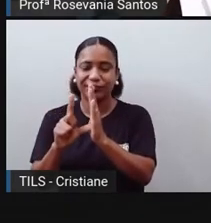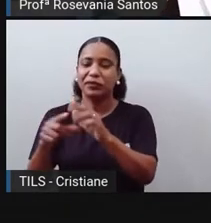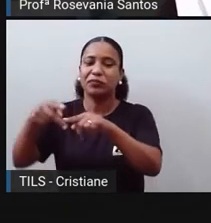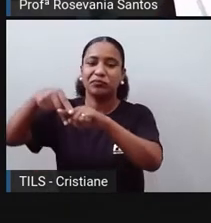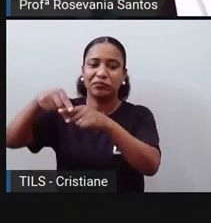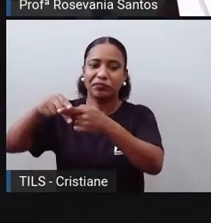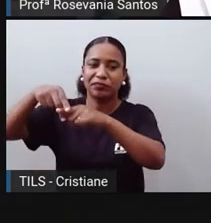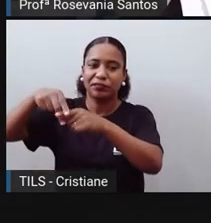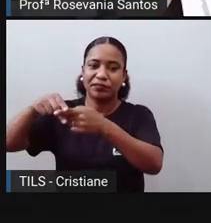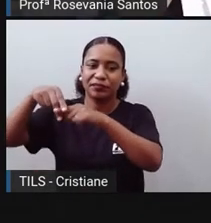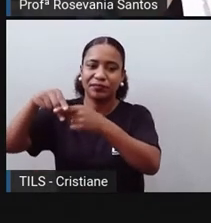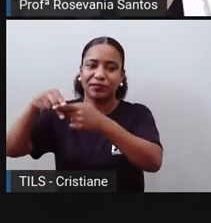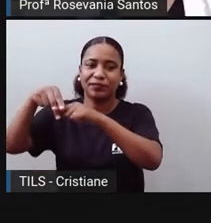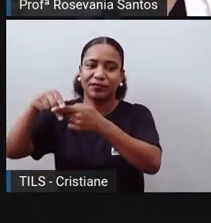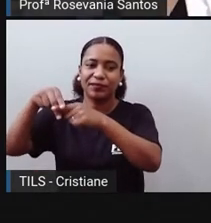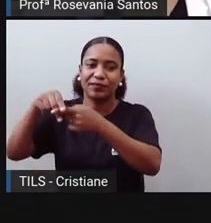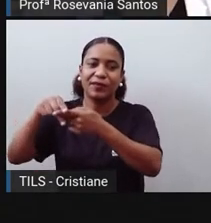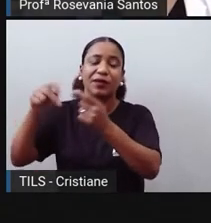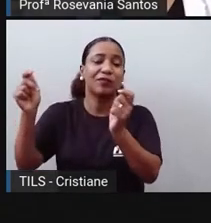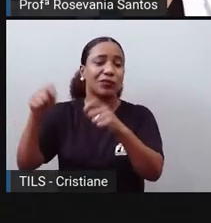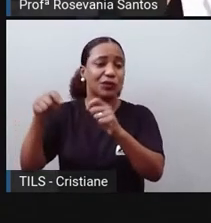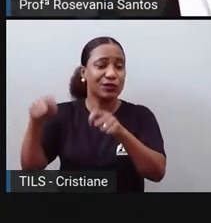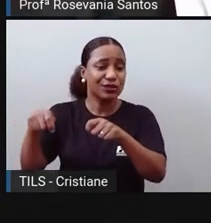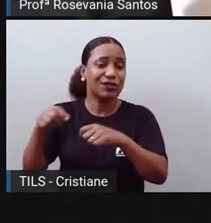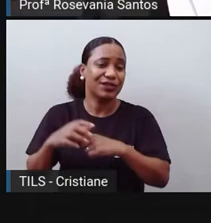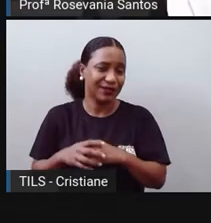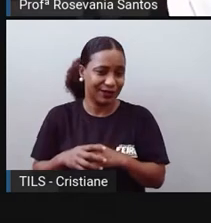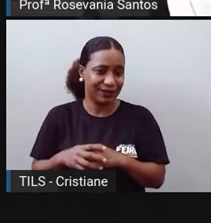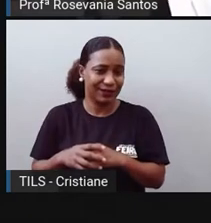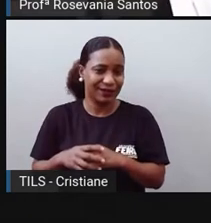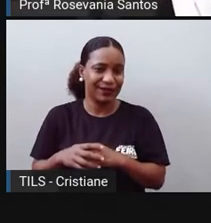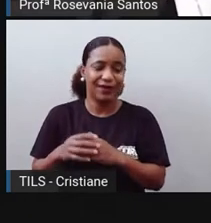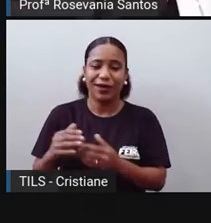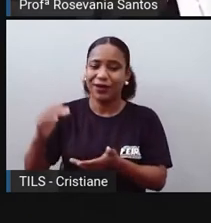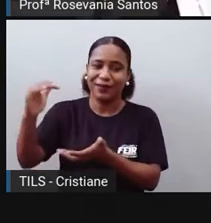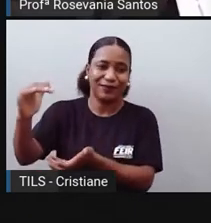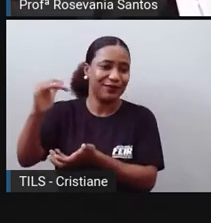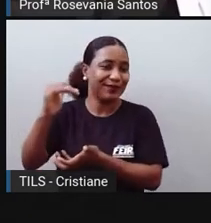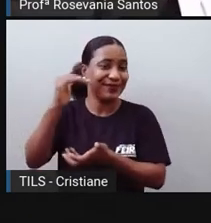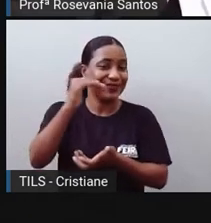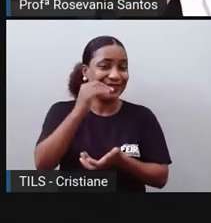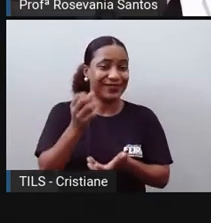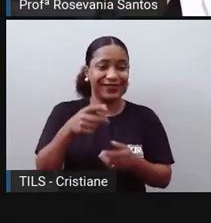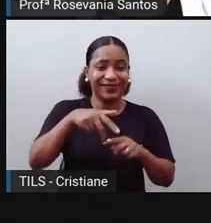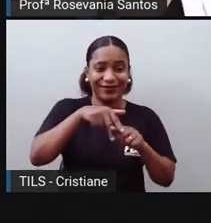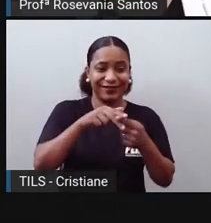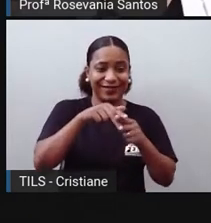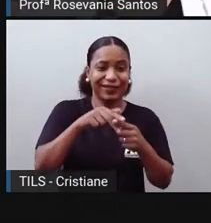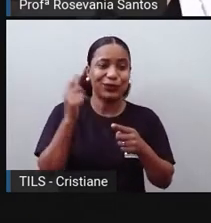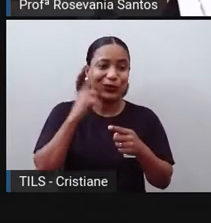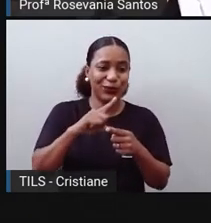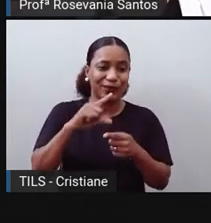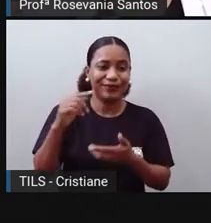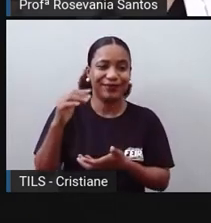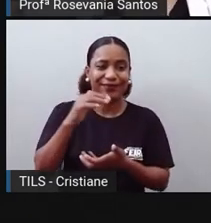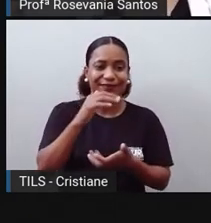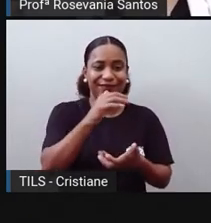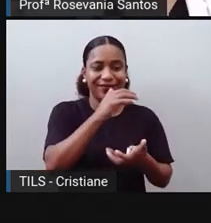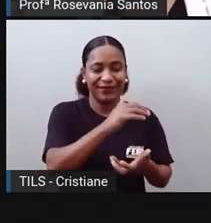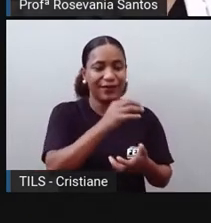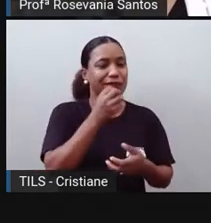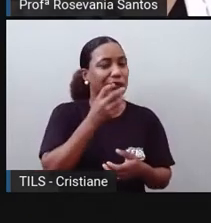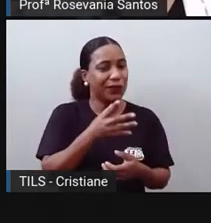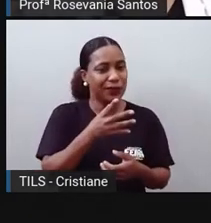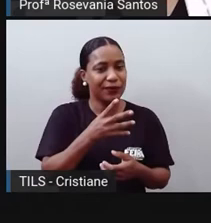você fazia a reposição dessa peça e voltava com o seu produto para casa. Algumas TVs hoje, quando